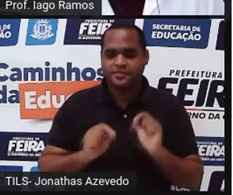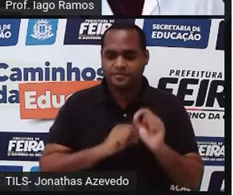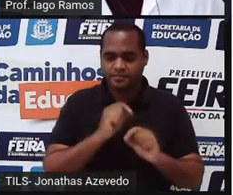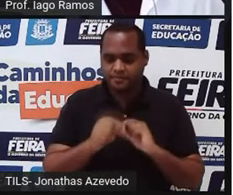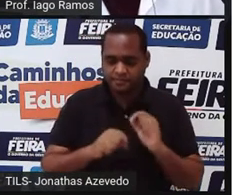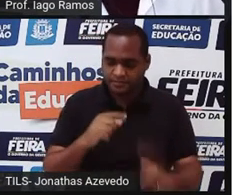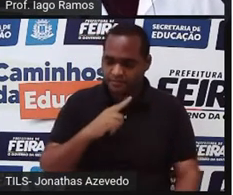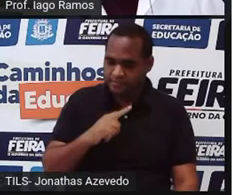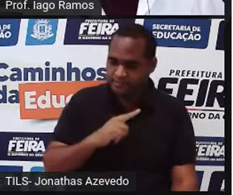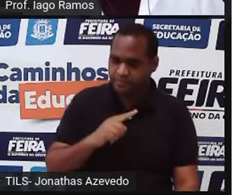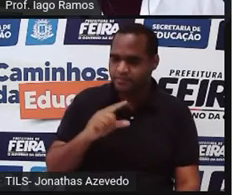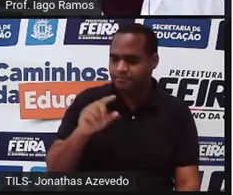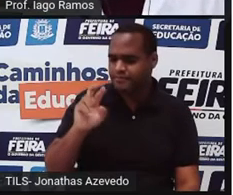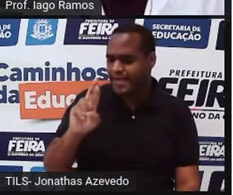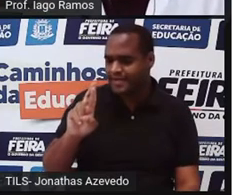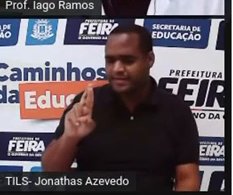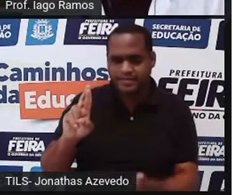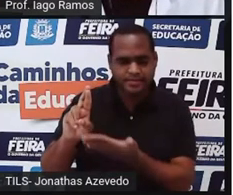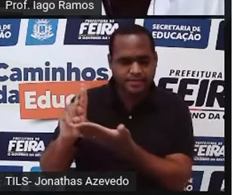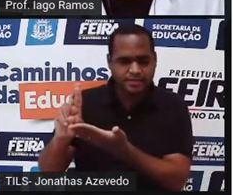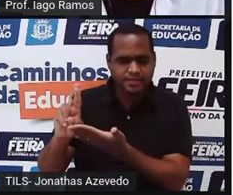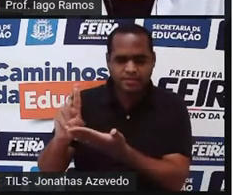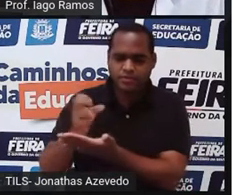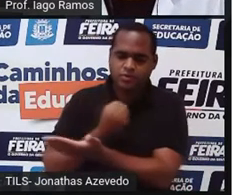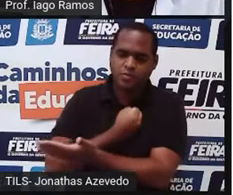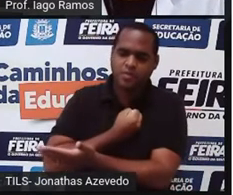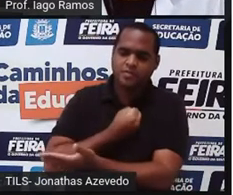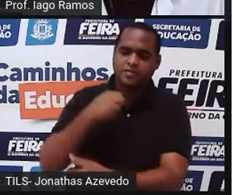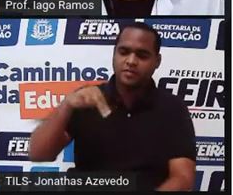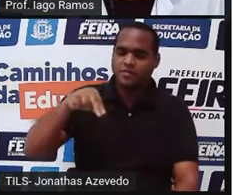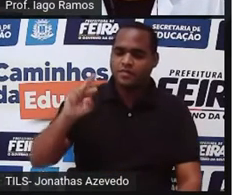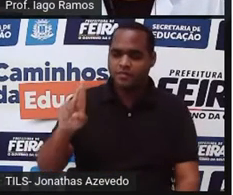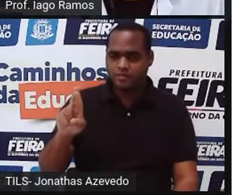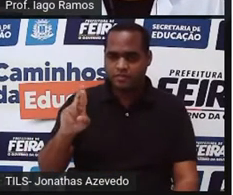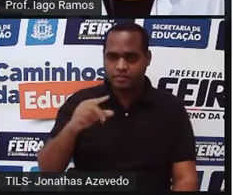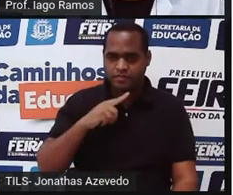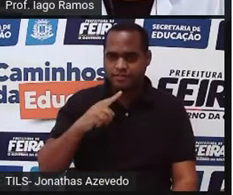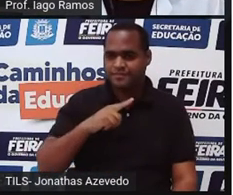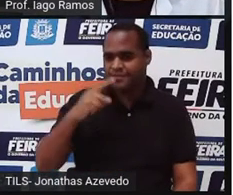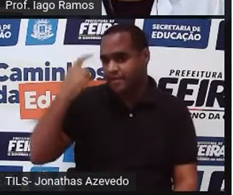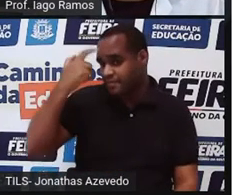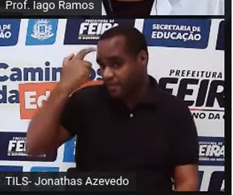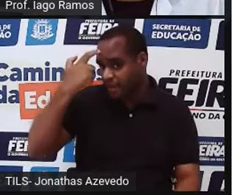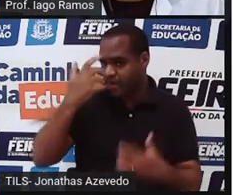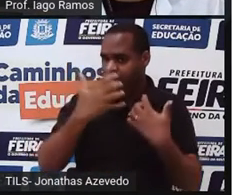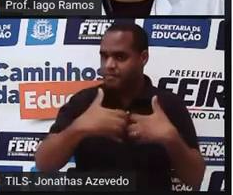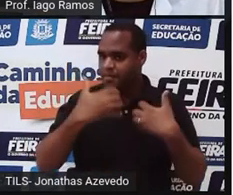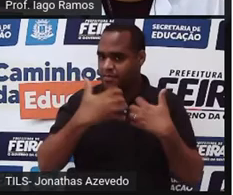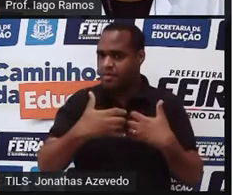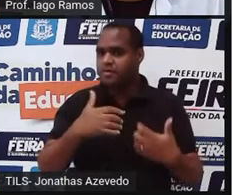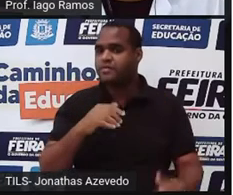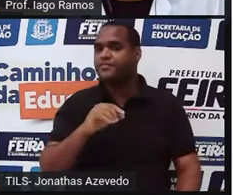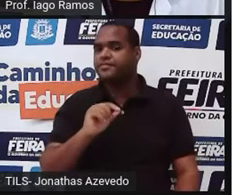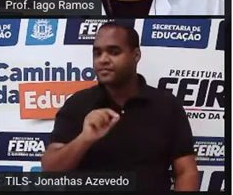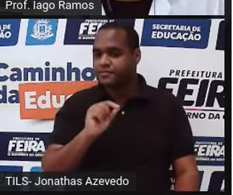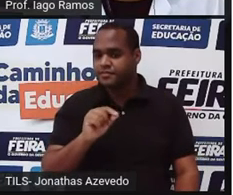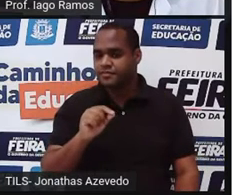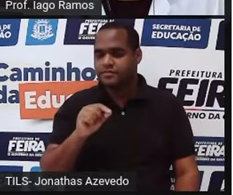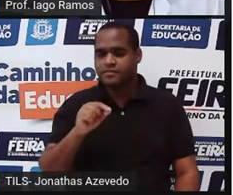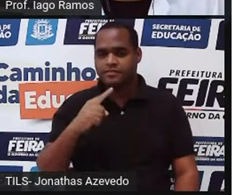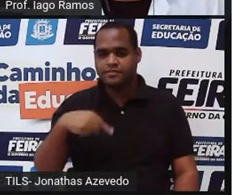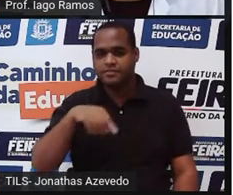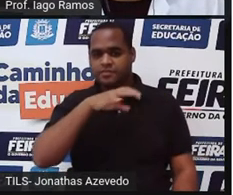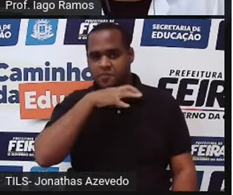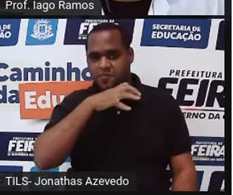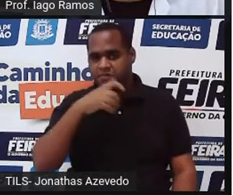Racional, professor. Eu aprendi assim, ó. Que nós, seres humanos, somos seres racionais. Os animais são